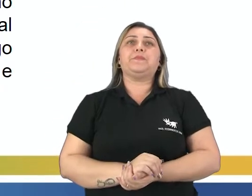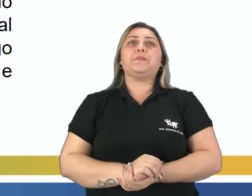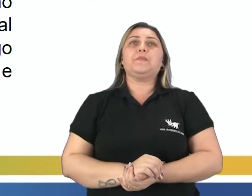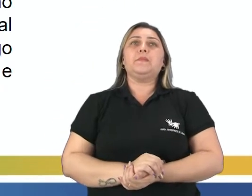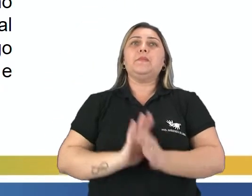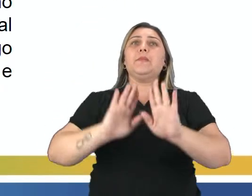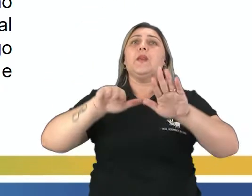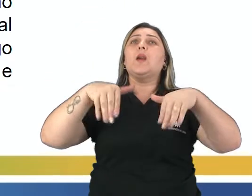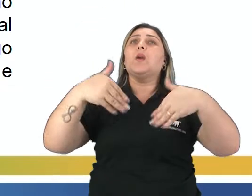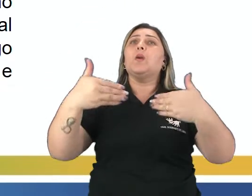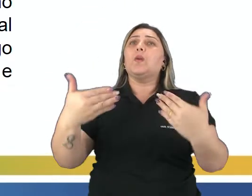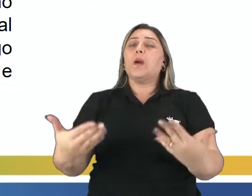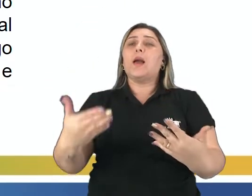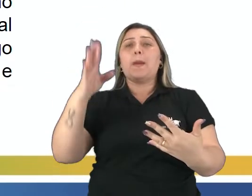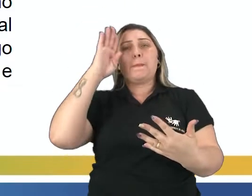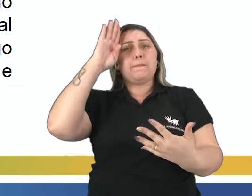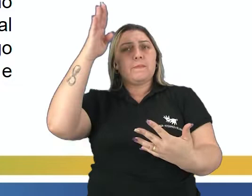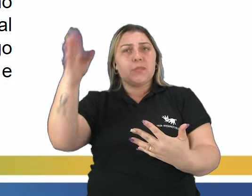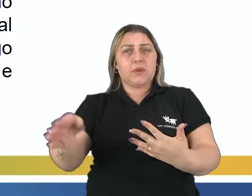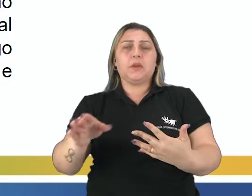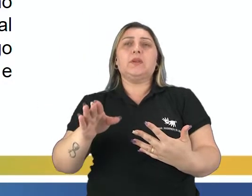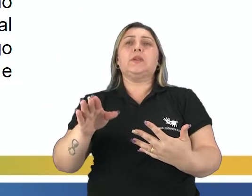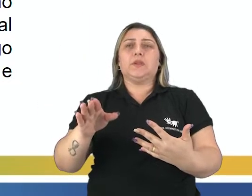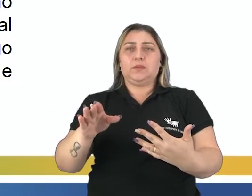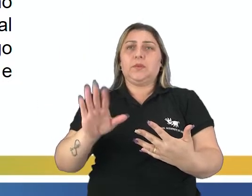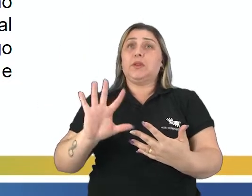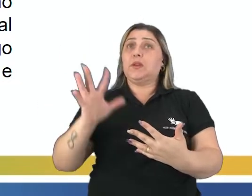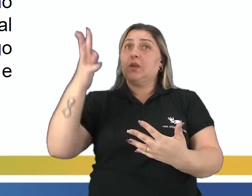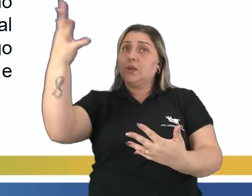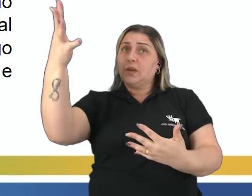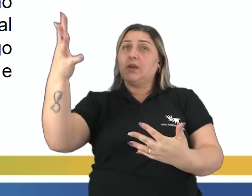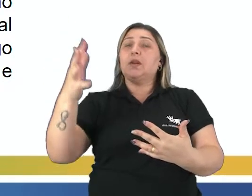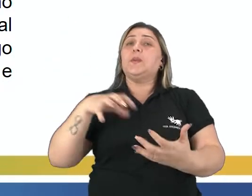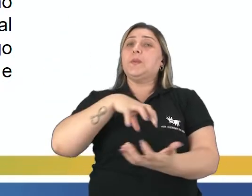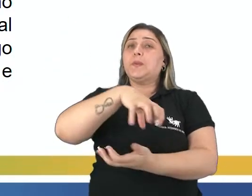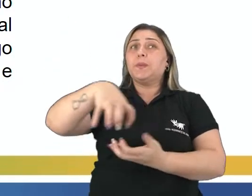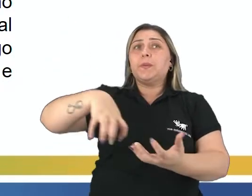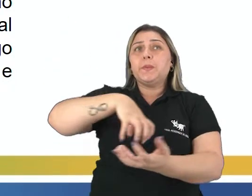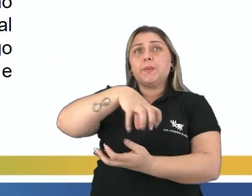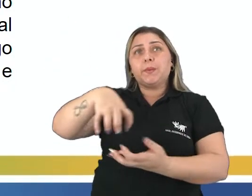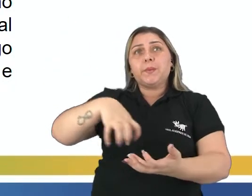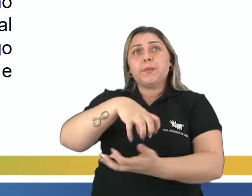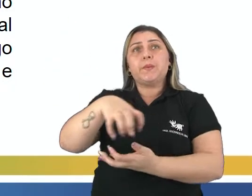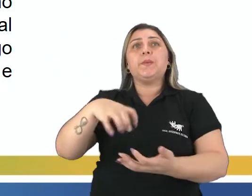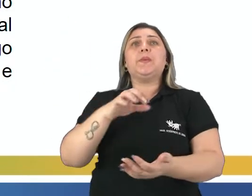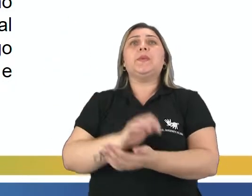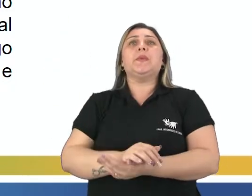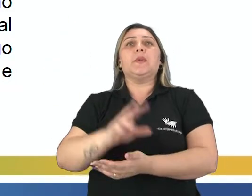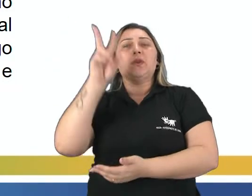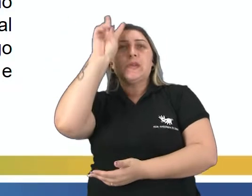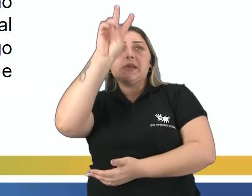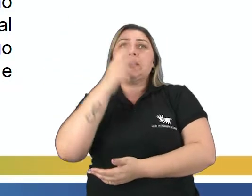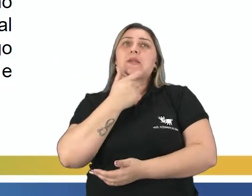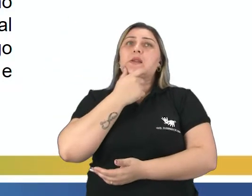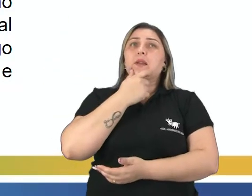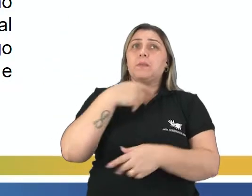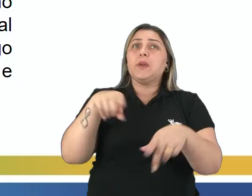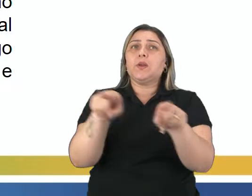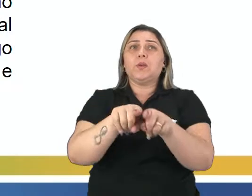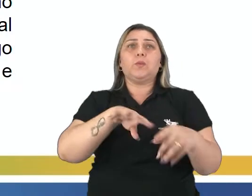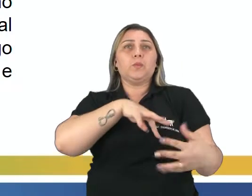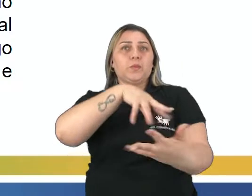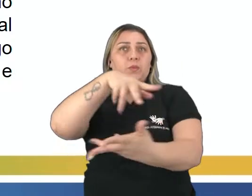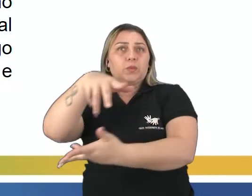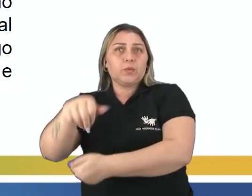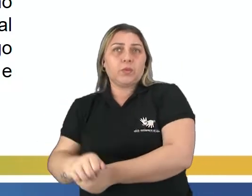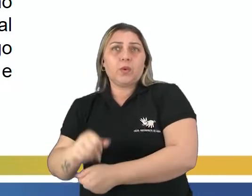lá. Continuando, quais são os principais desdobramentos da Revolução Gloriosa? A Revolução Gloriosa é um marco na história da Inglaterra e também